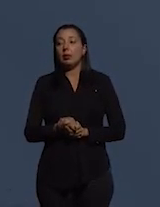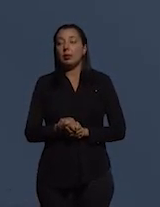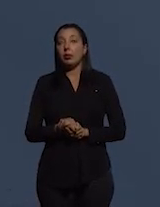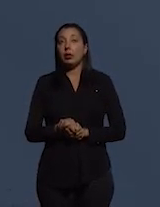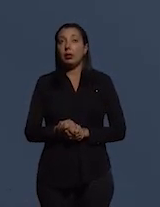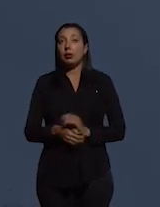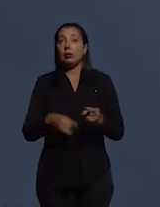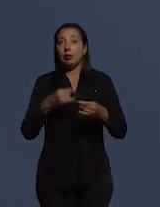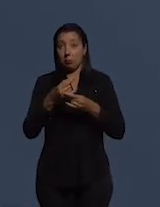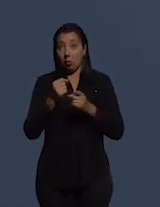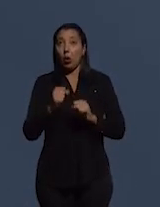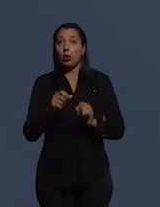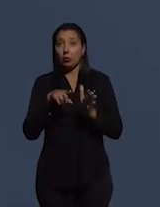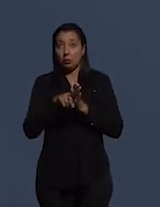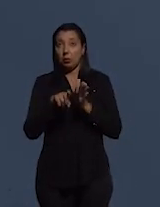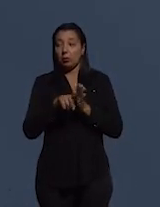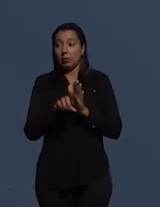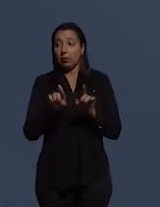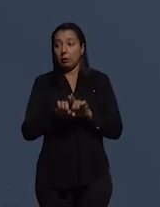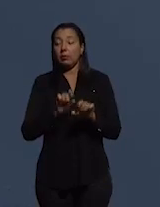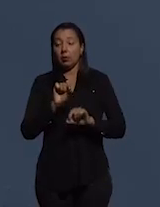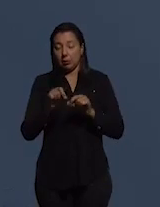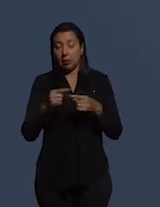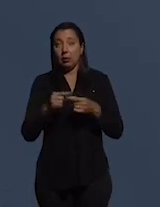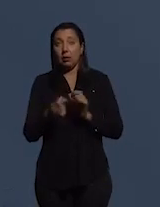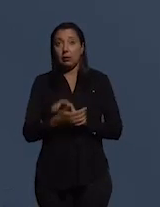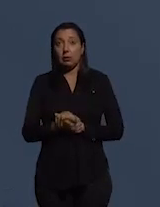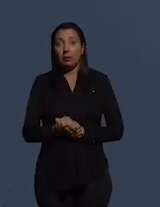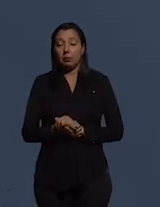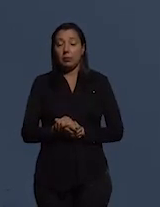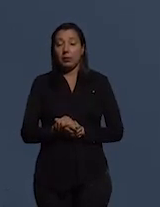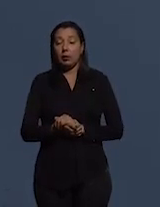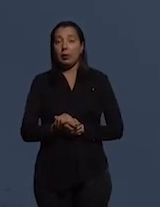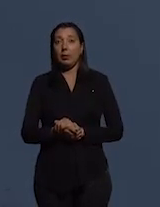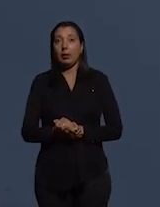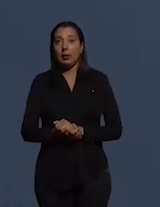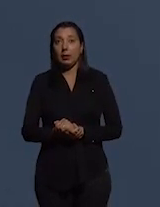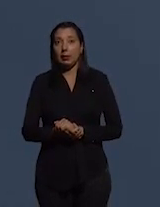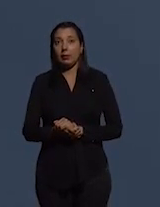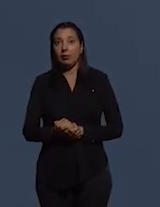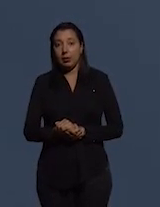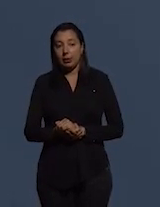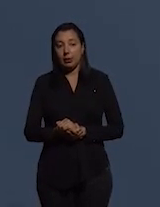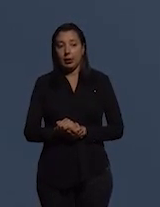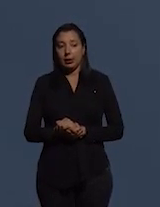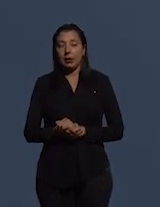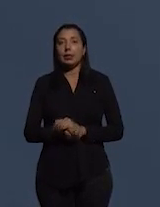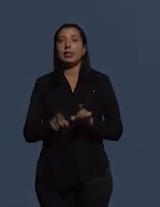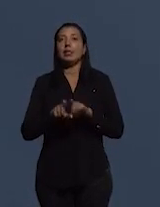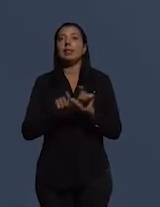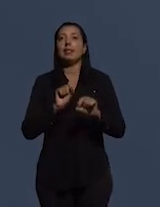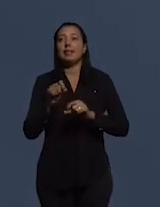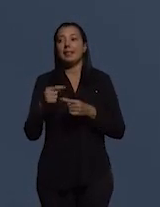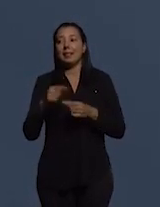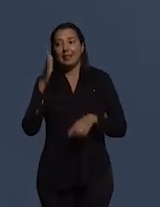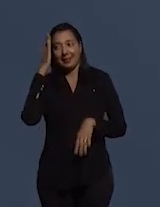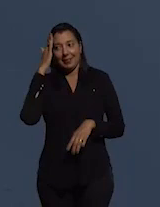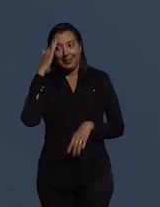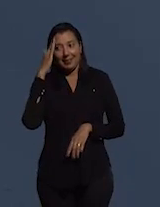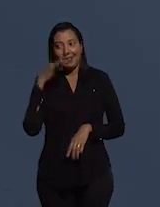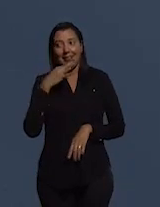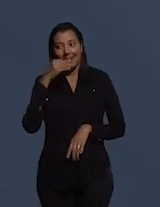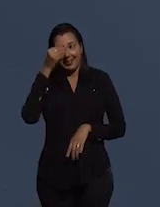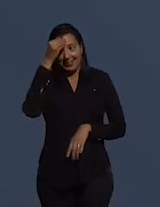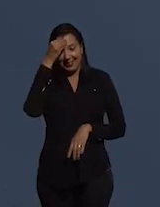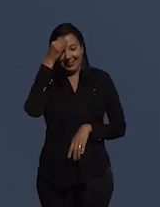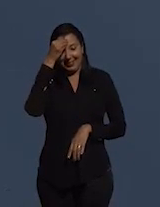perguntando aí e a Débora vai postar o e-mail que também vocês podem encaminhar e saber conhecer mais sobre